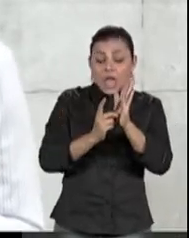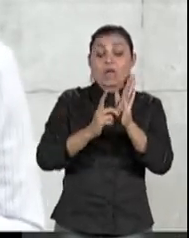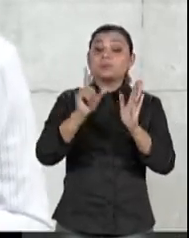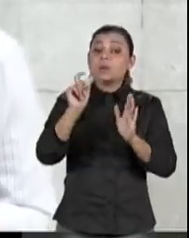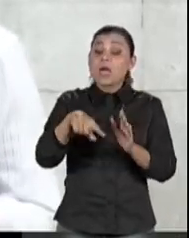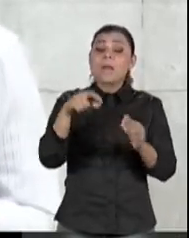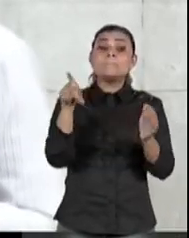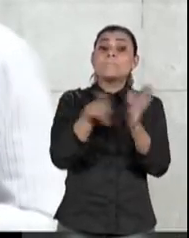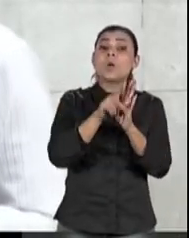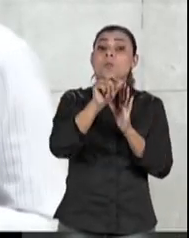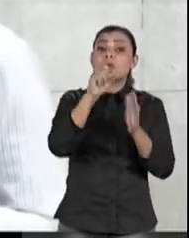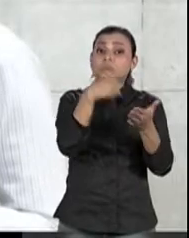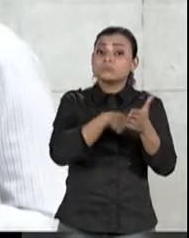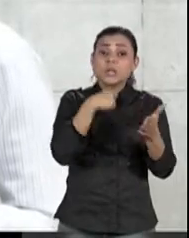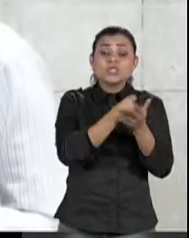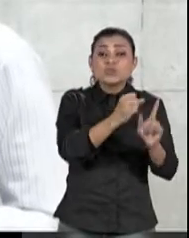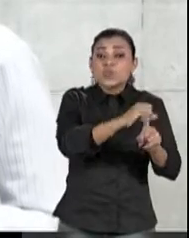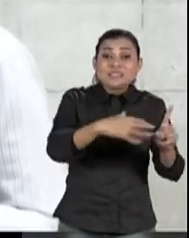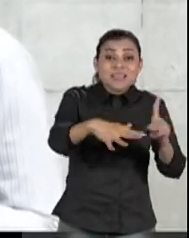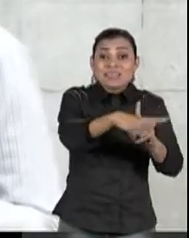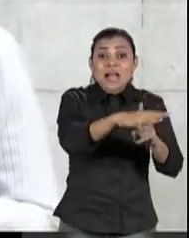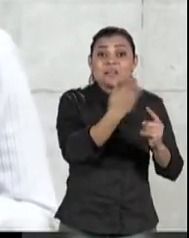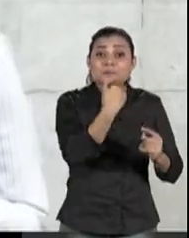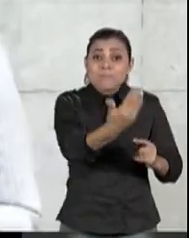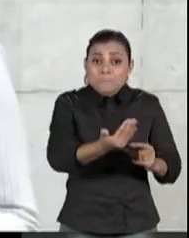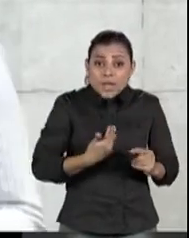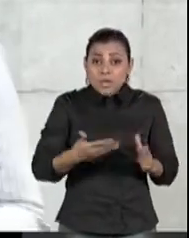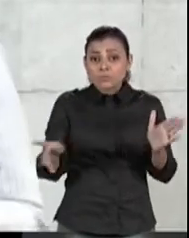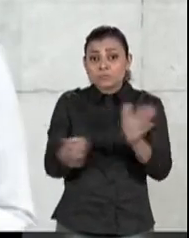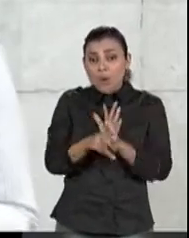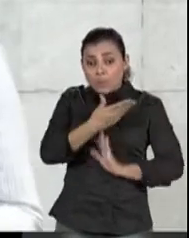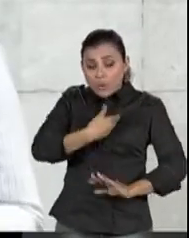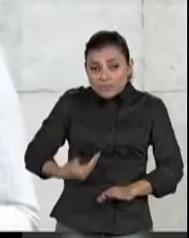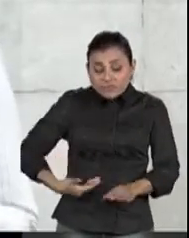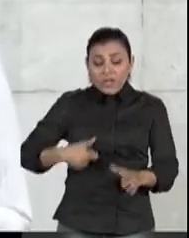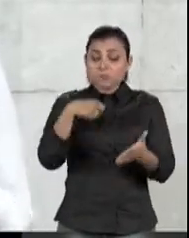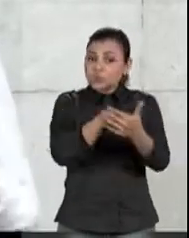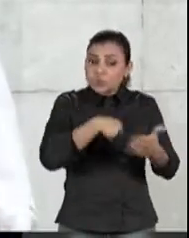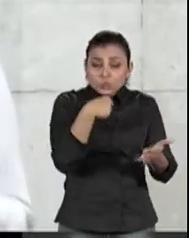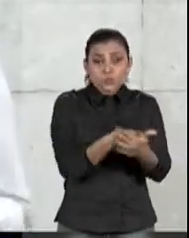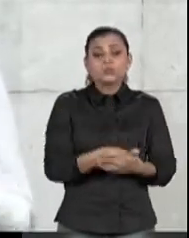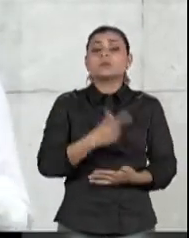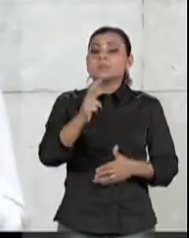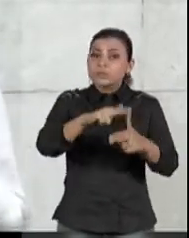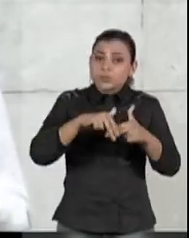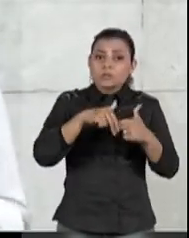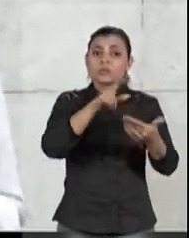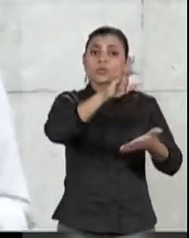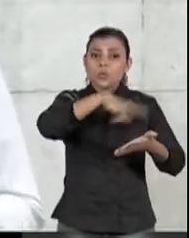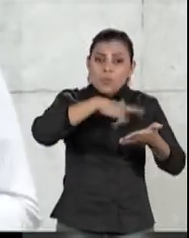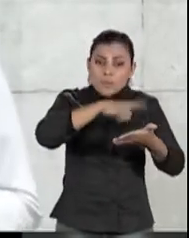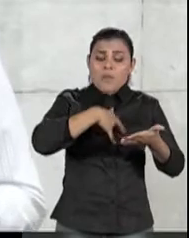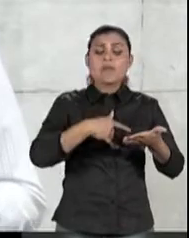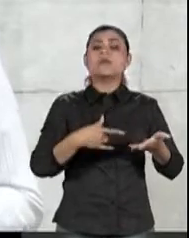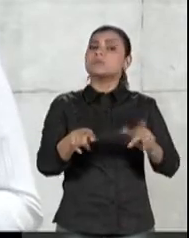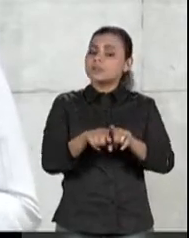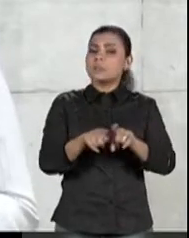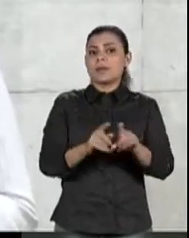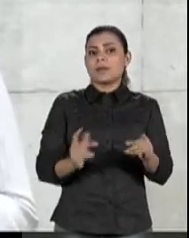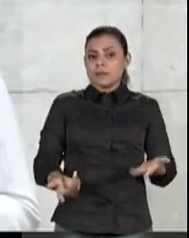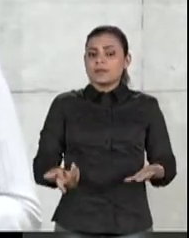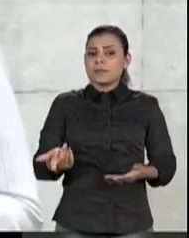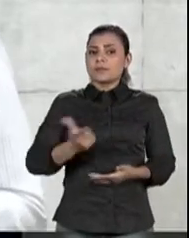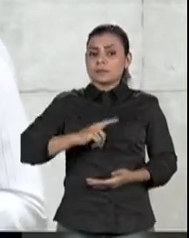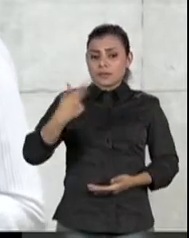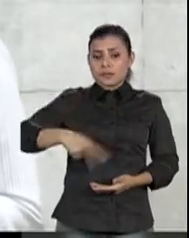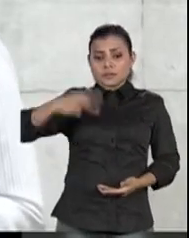reivindicados pela sociedade em outros estados do país, que são objeto de documentos, manifestos de emoções, e que em